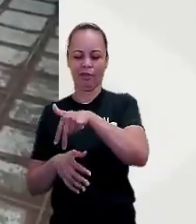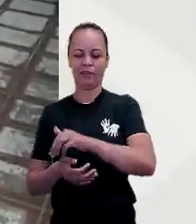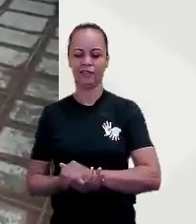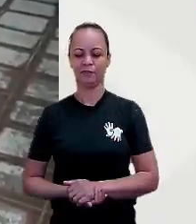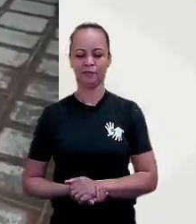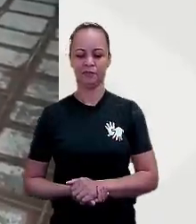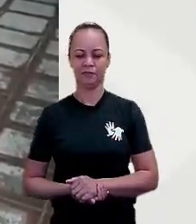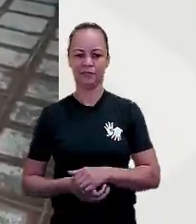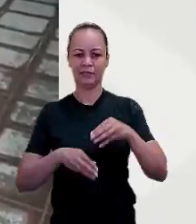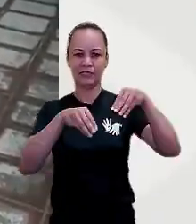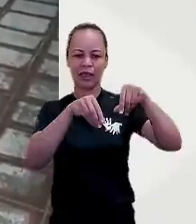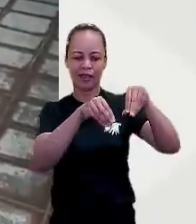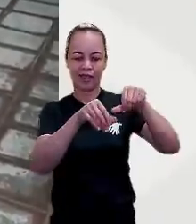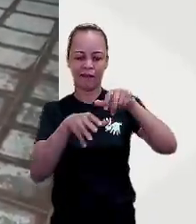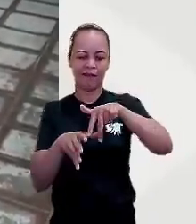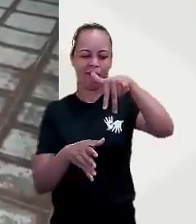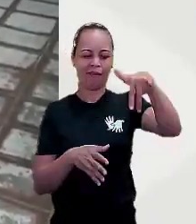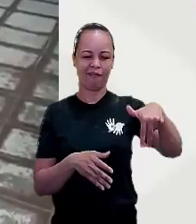Terra!